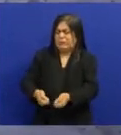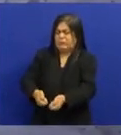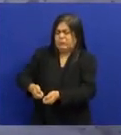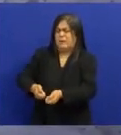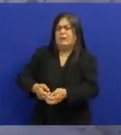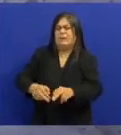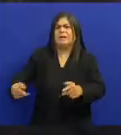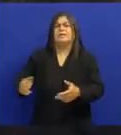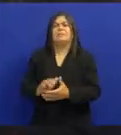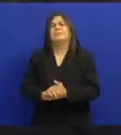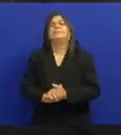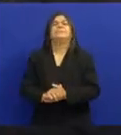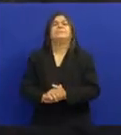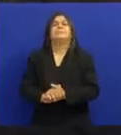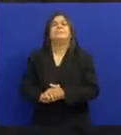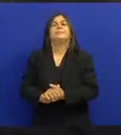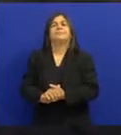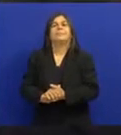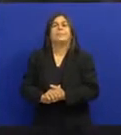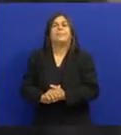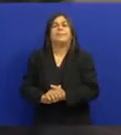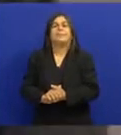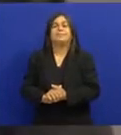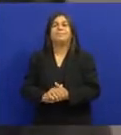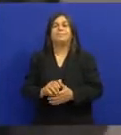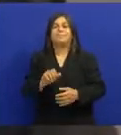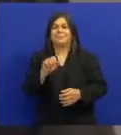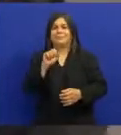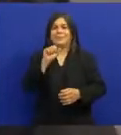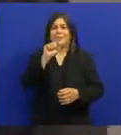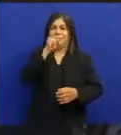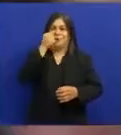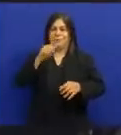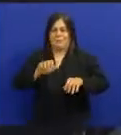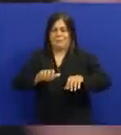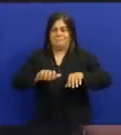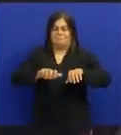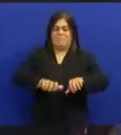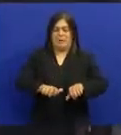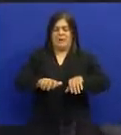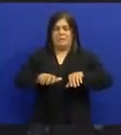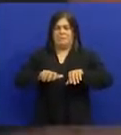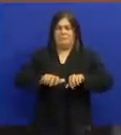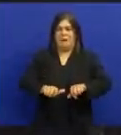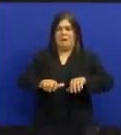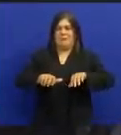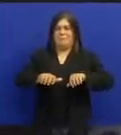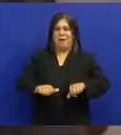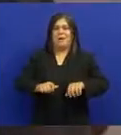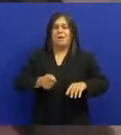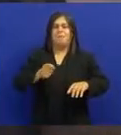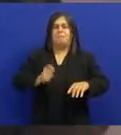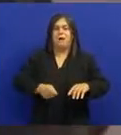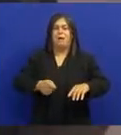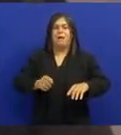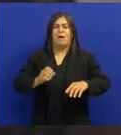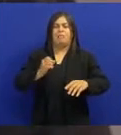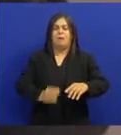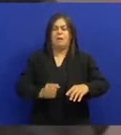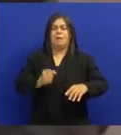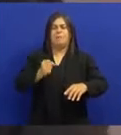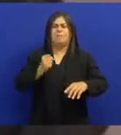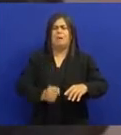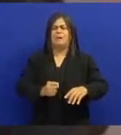Barros Com o Mauro Barros Aí na padaria Amassando o pão Ele já ia No rio